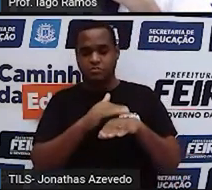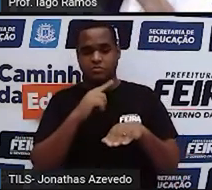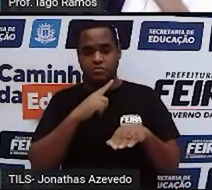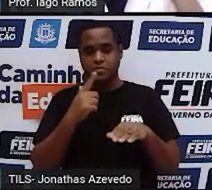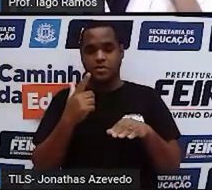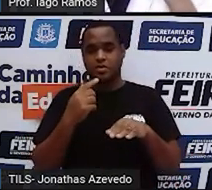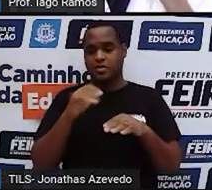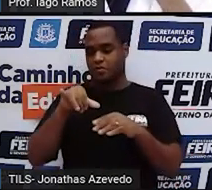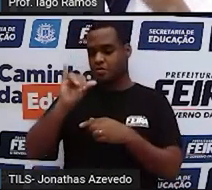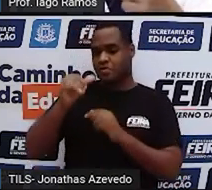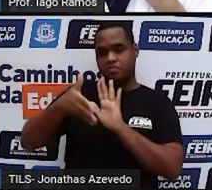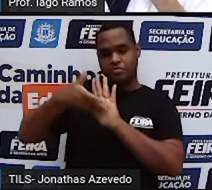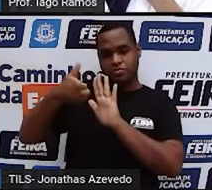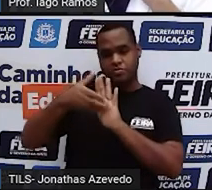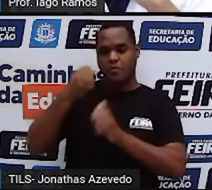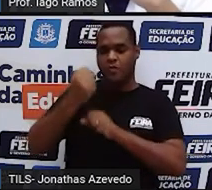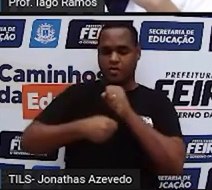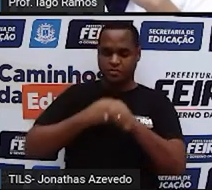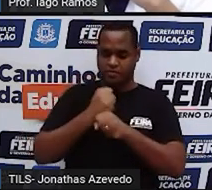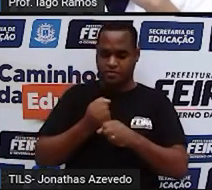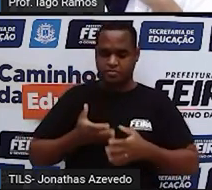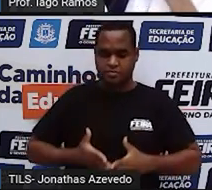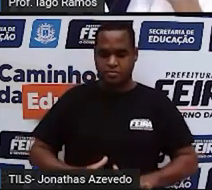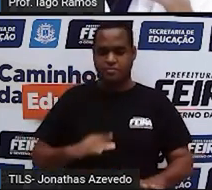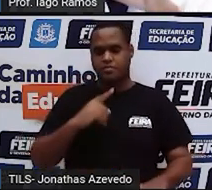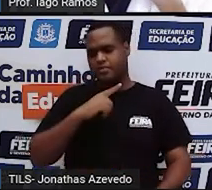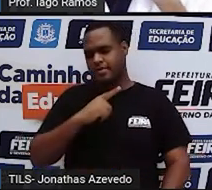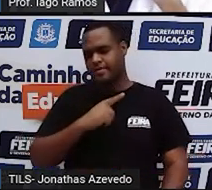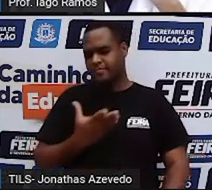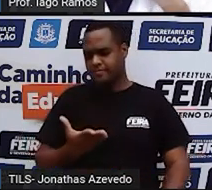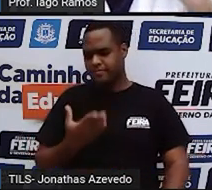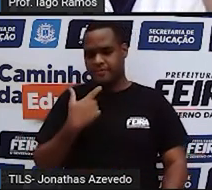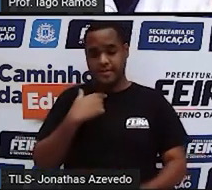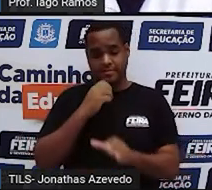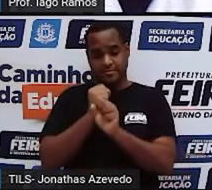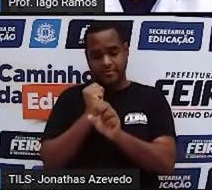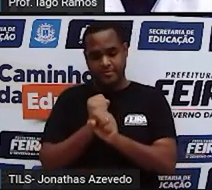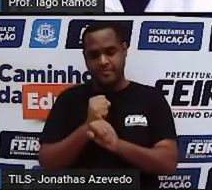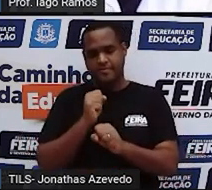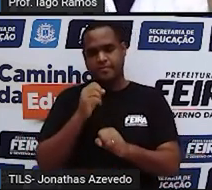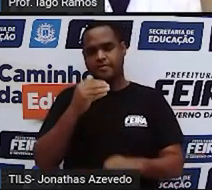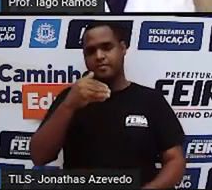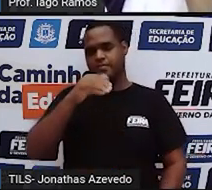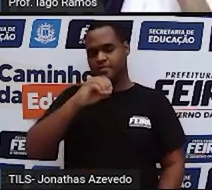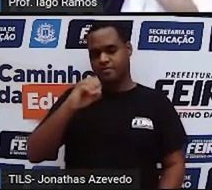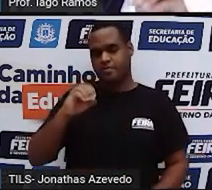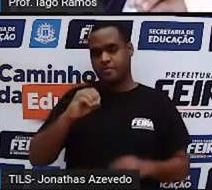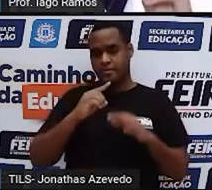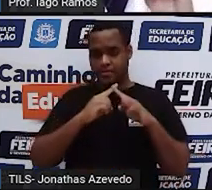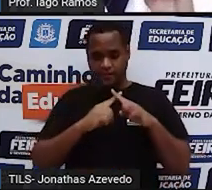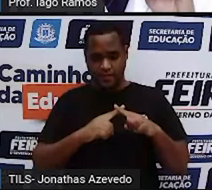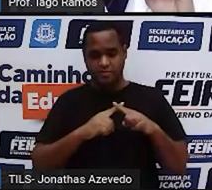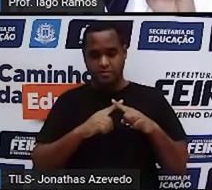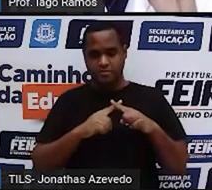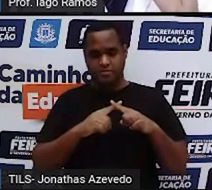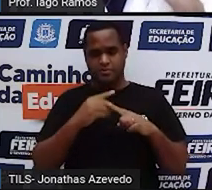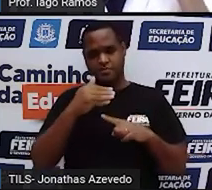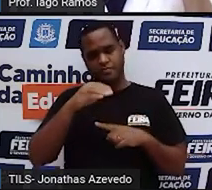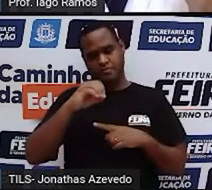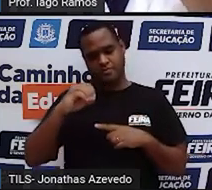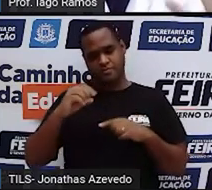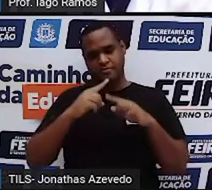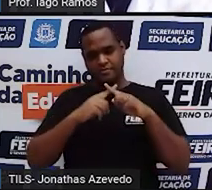tira o y e bota o ano que você nasceu. E faz aquelas continhas, 100 multiplicado pelo número que você calça,